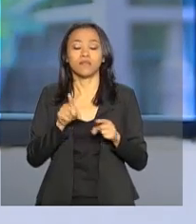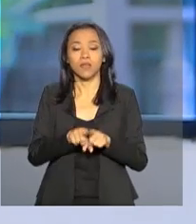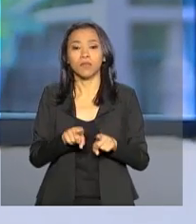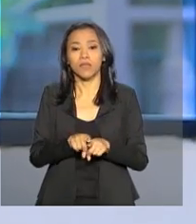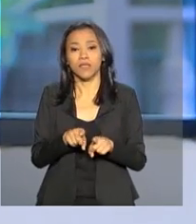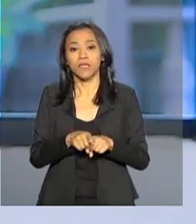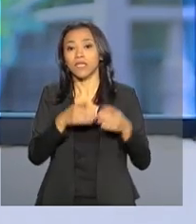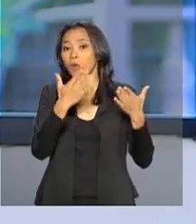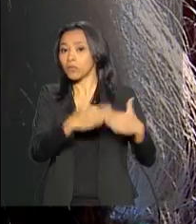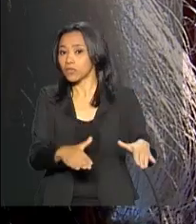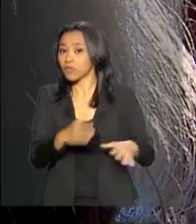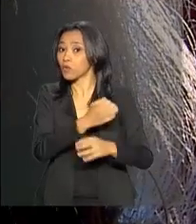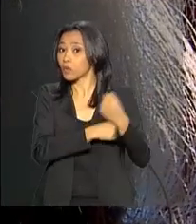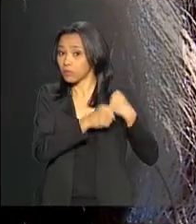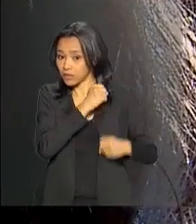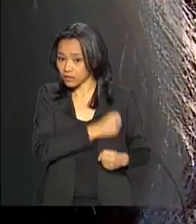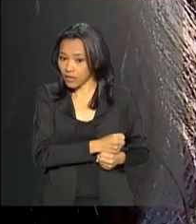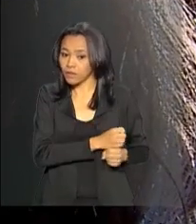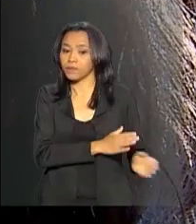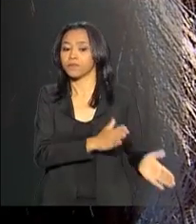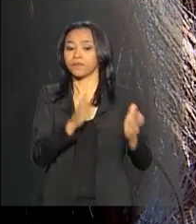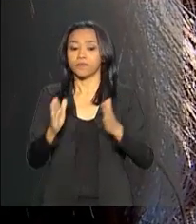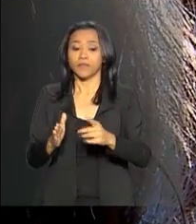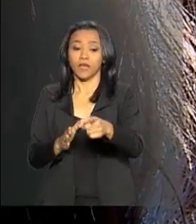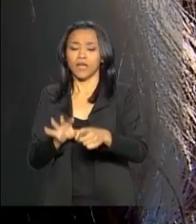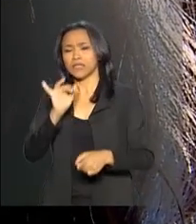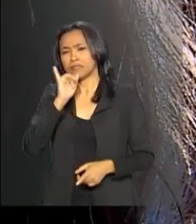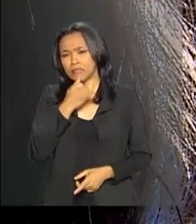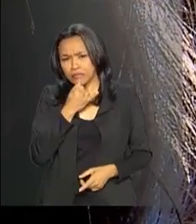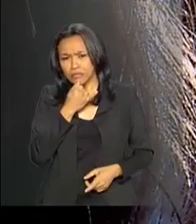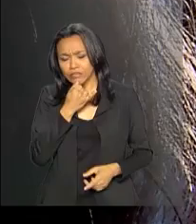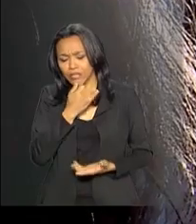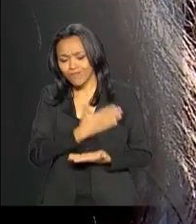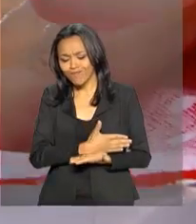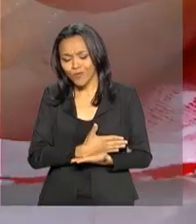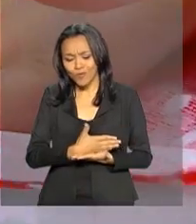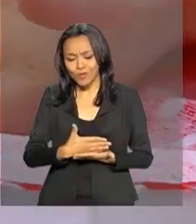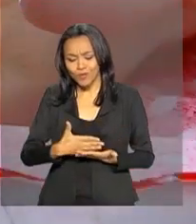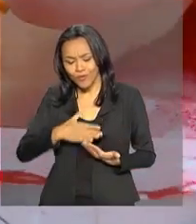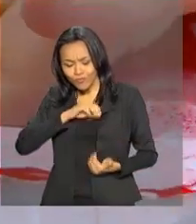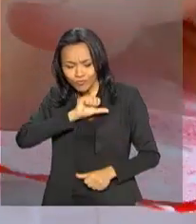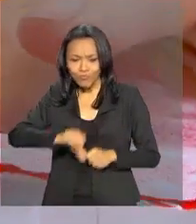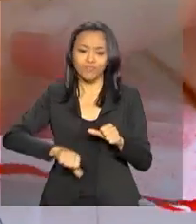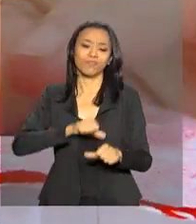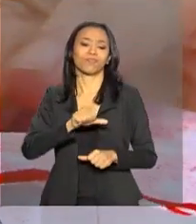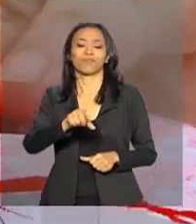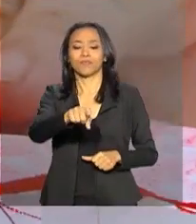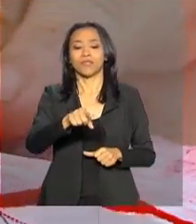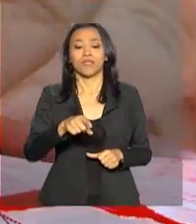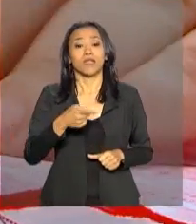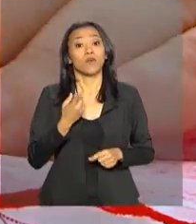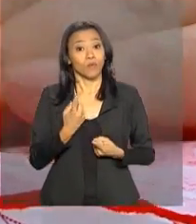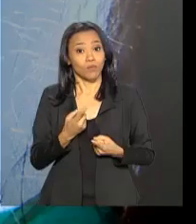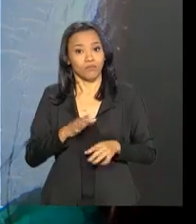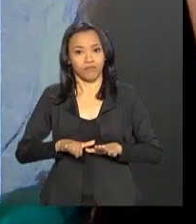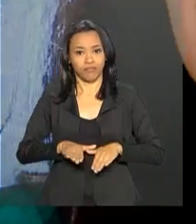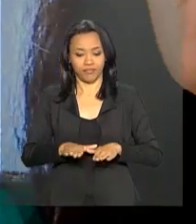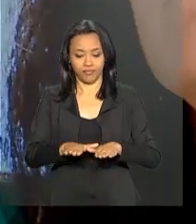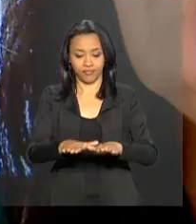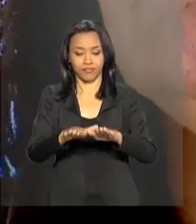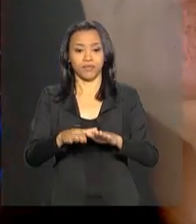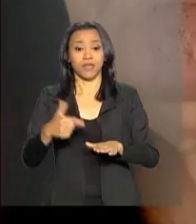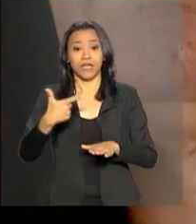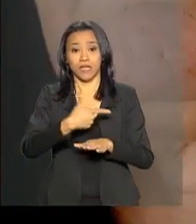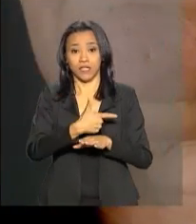indenização no ano passado. Iracema fez da tristeza um ponto de partida. Um ponto com linhas e agulhas. Em